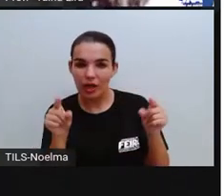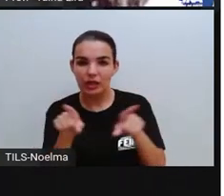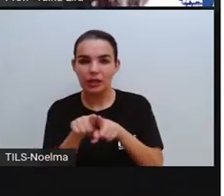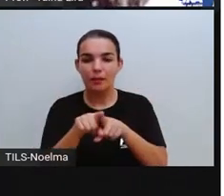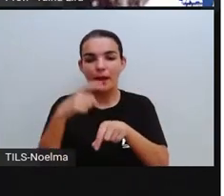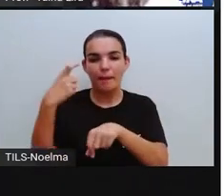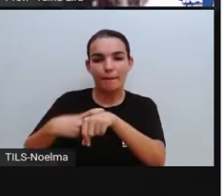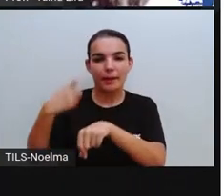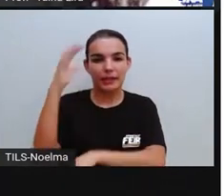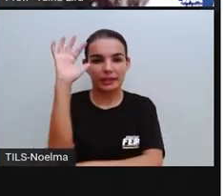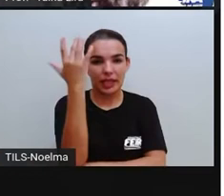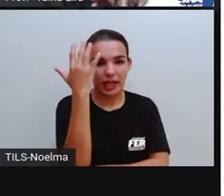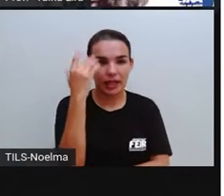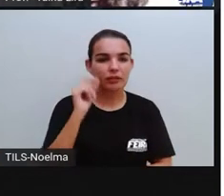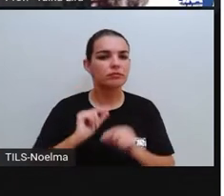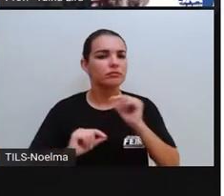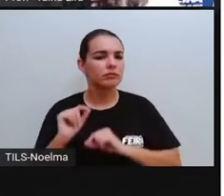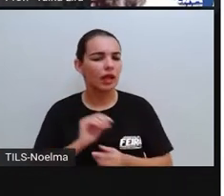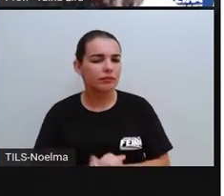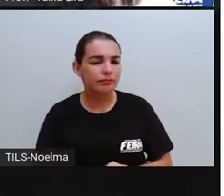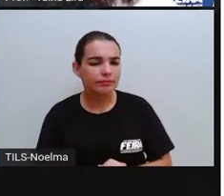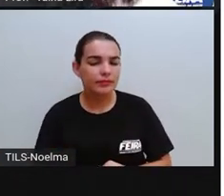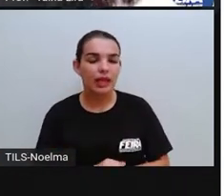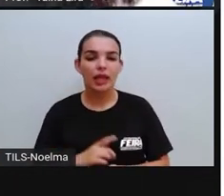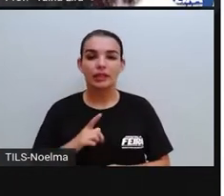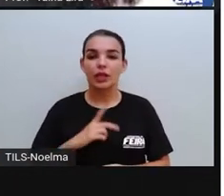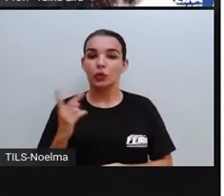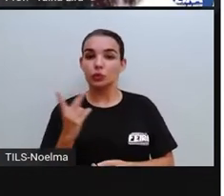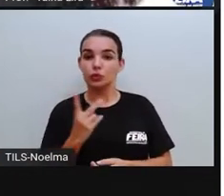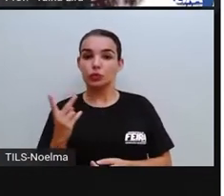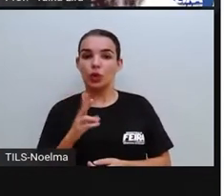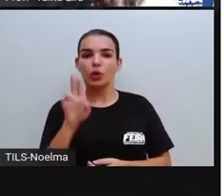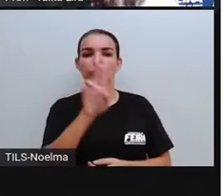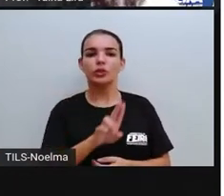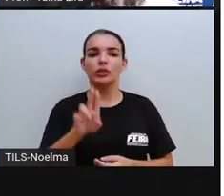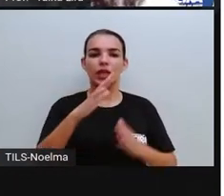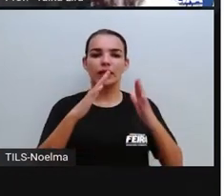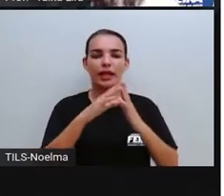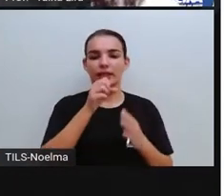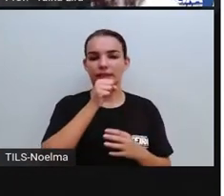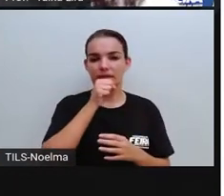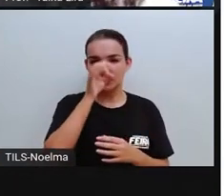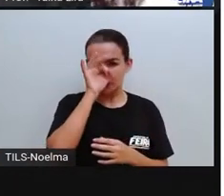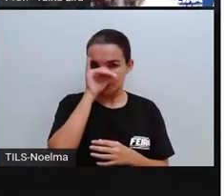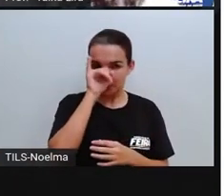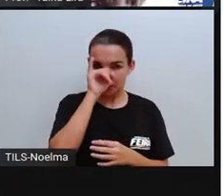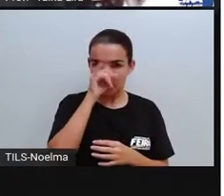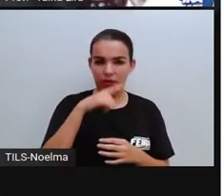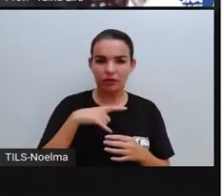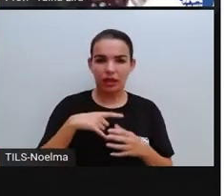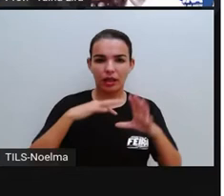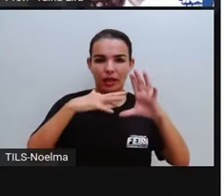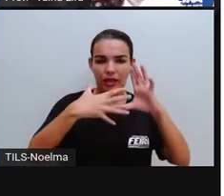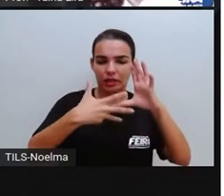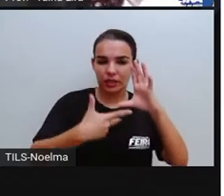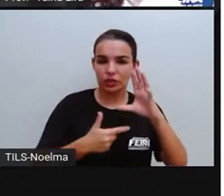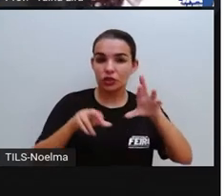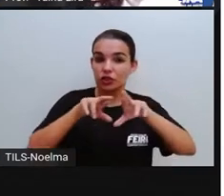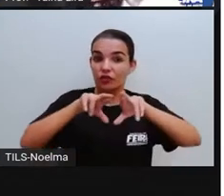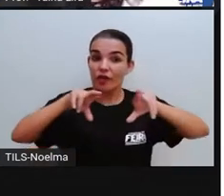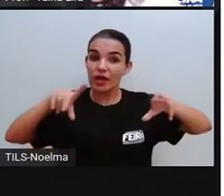A palha e madeira utilizados na construção da casa dos porquinhos tem características diferentes quando falamos de